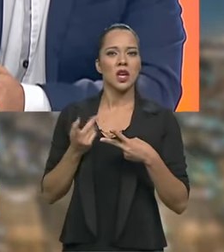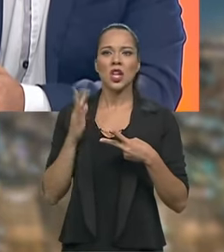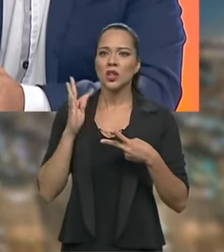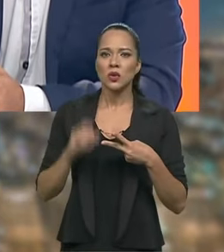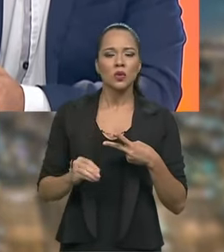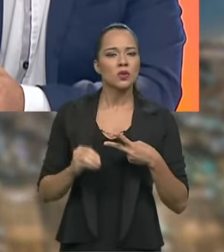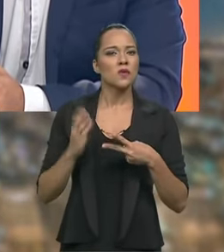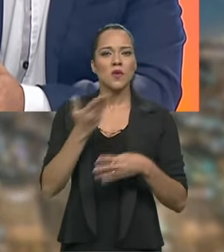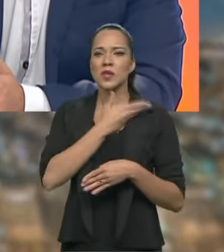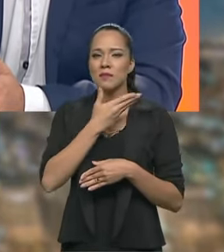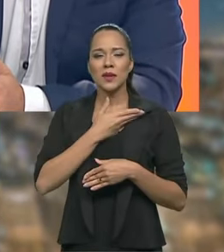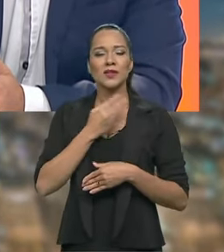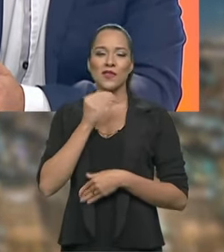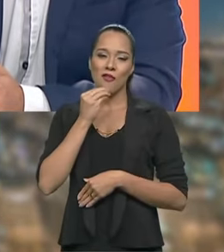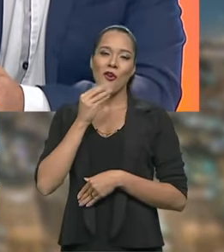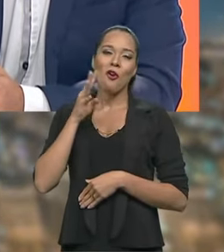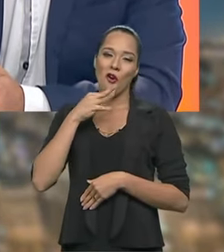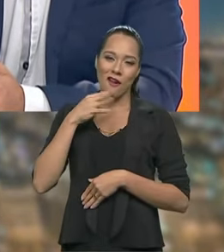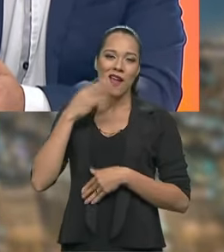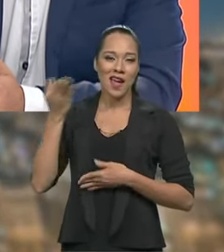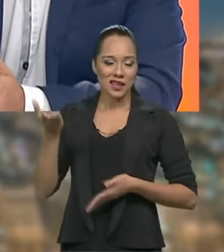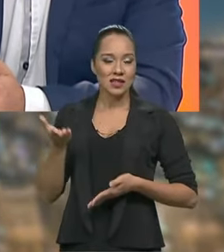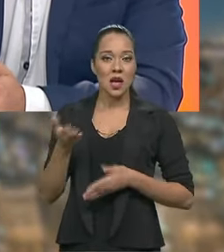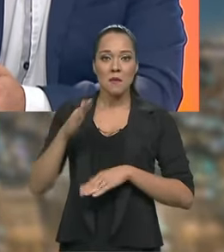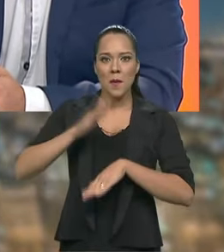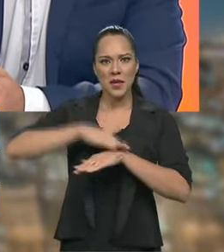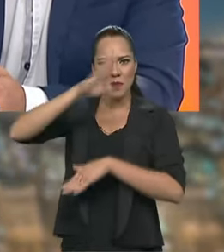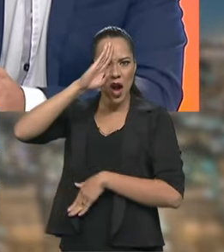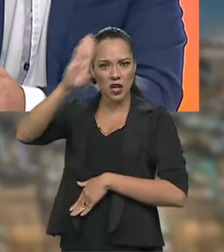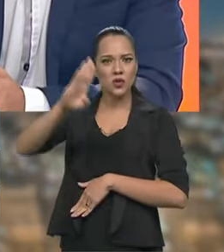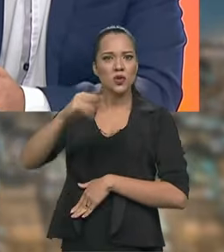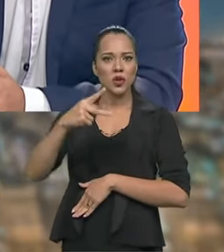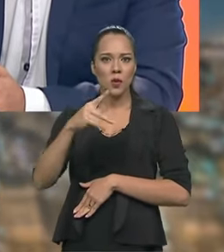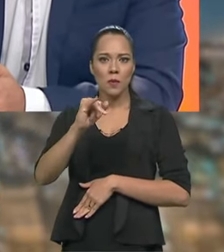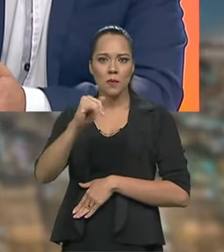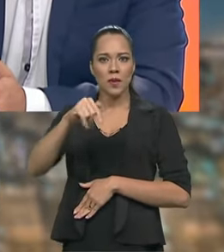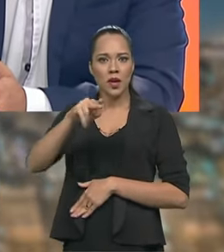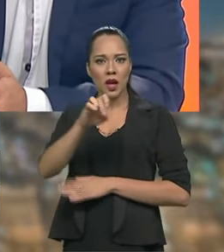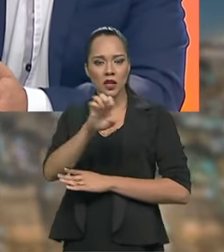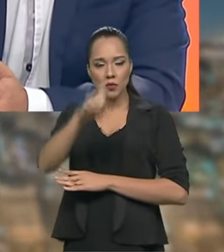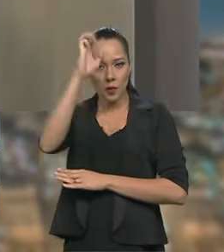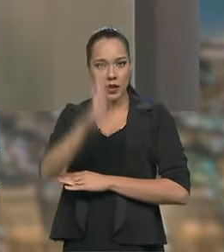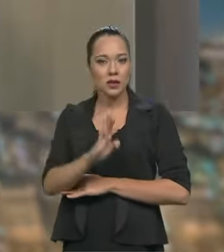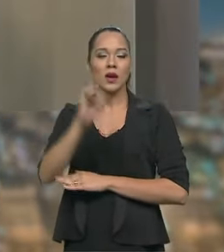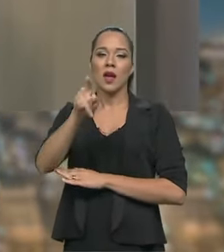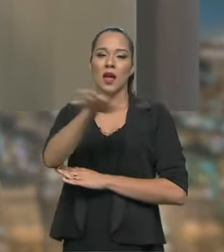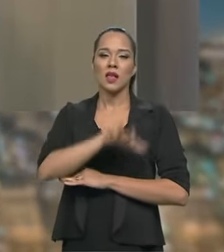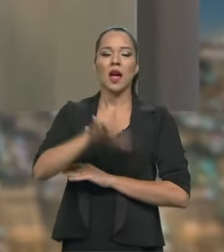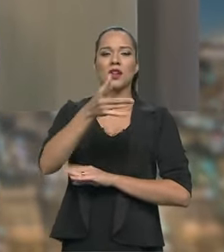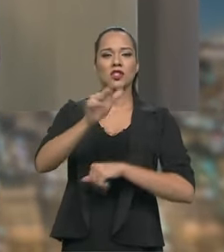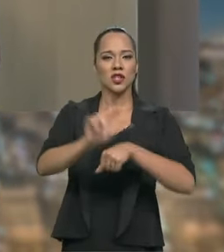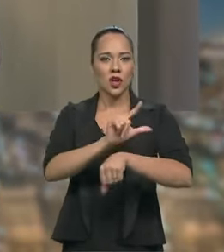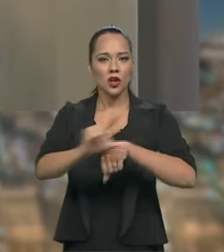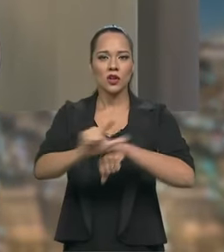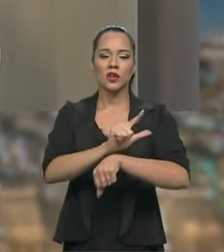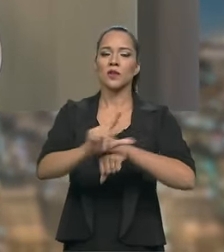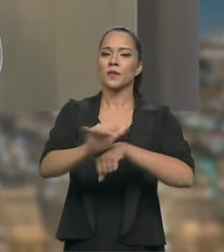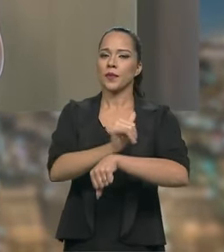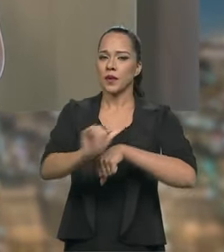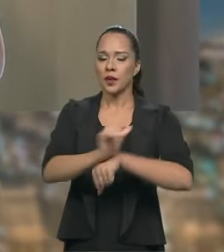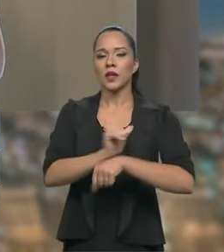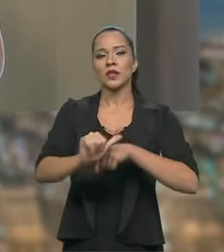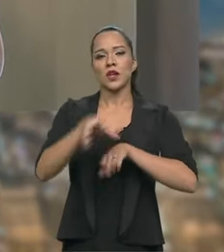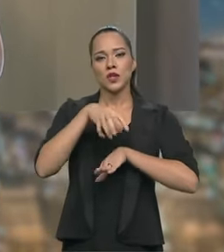são os amigos que conhecem. Eu acho que a grande contribuição do Nelson Piquet para o Brasil está no mundo da logística, está no mundo dos